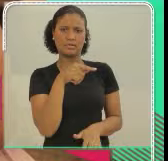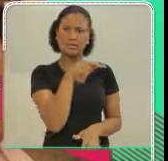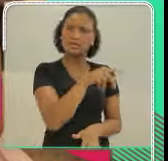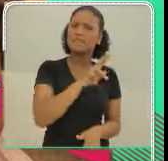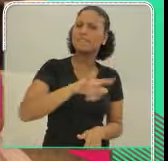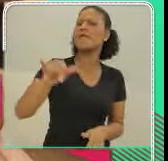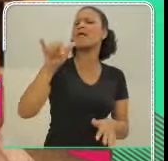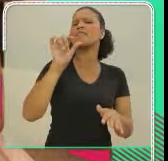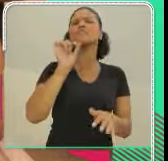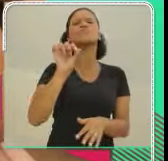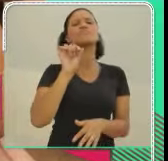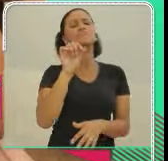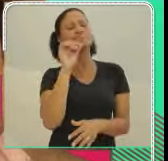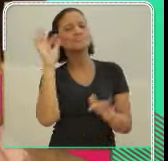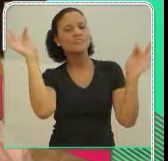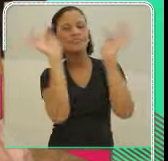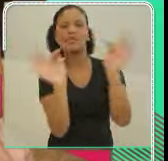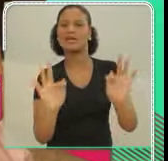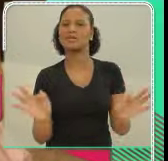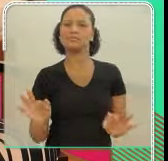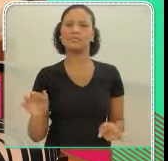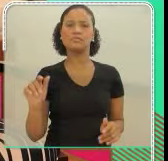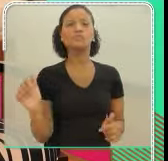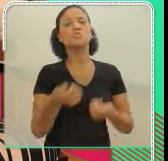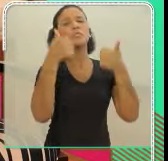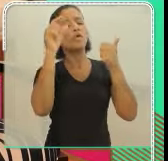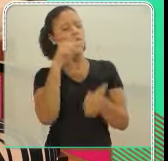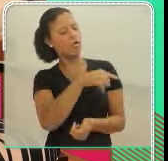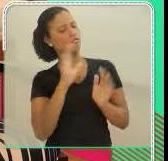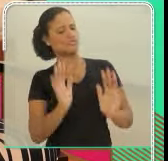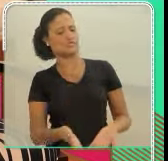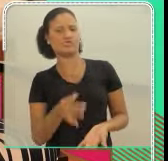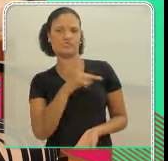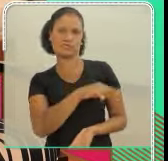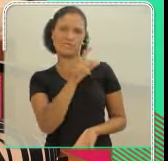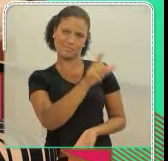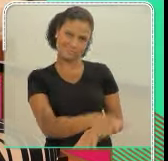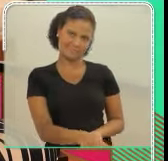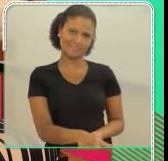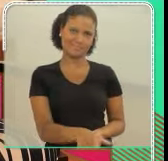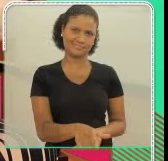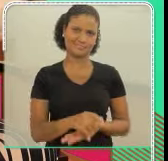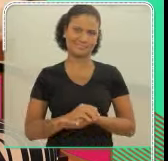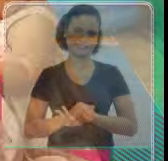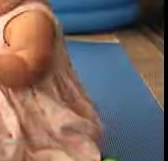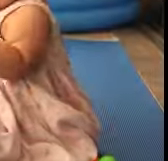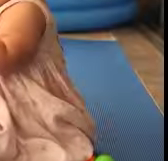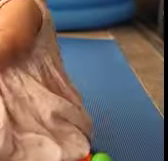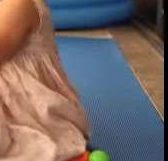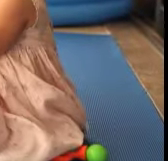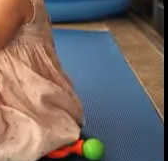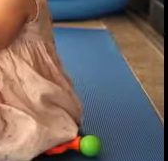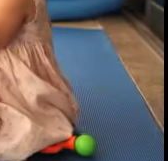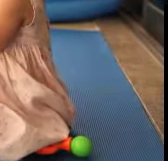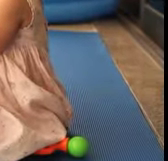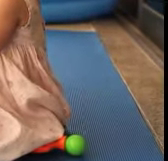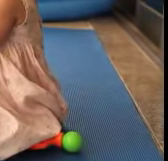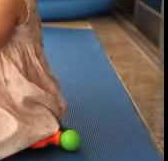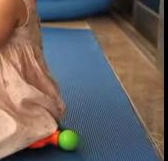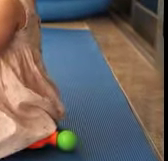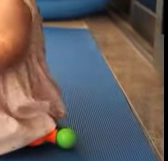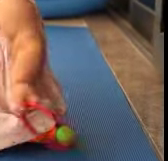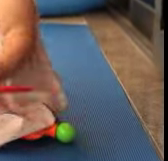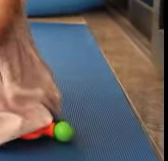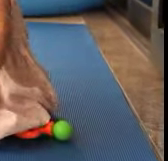consiga viver assim, sabe? Porque aí ela vai ser mais feliz do que ela já é. Na varanda, mãe e